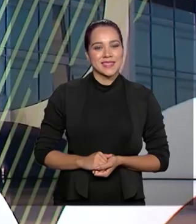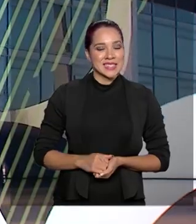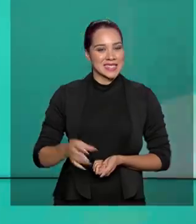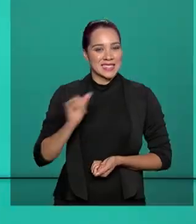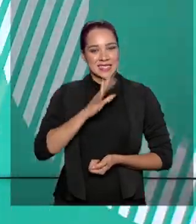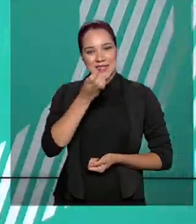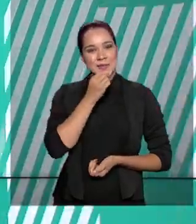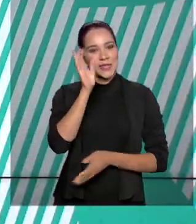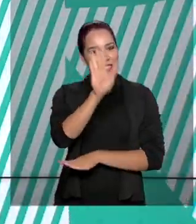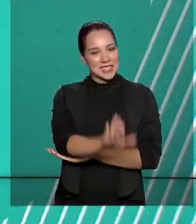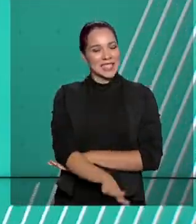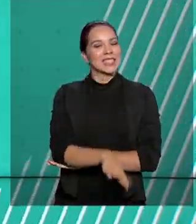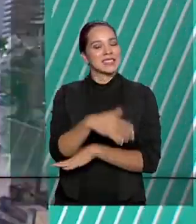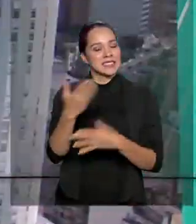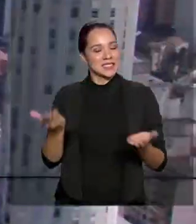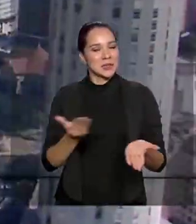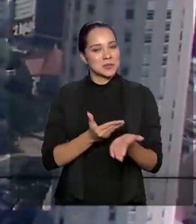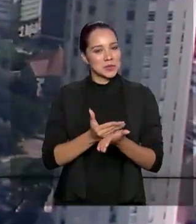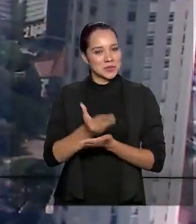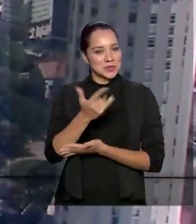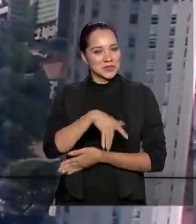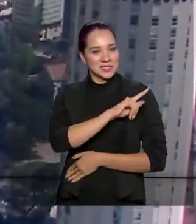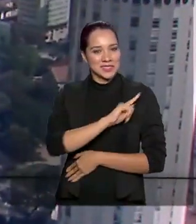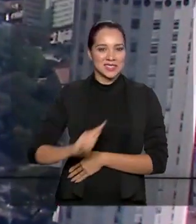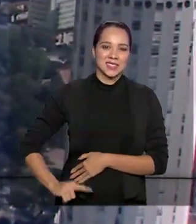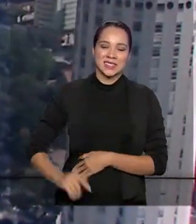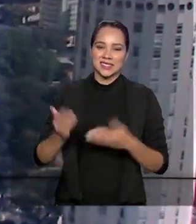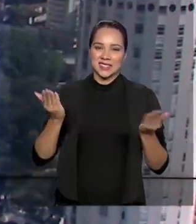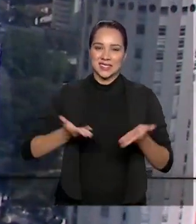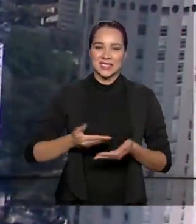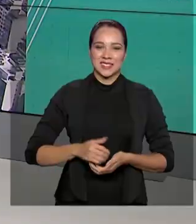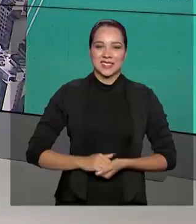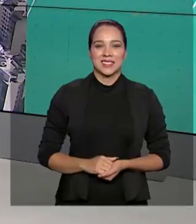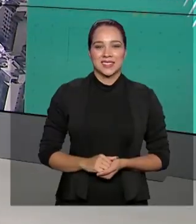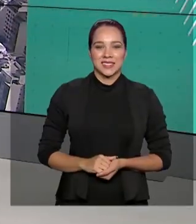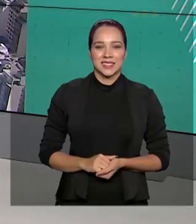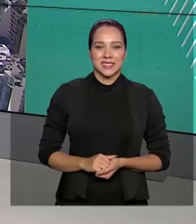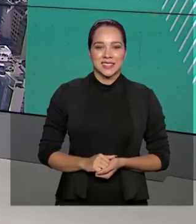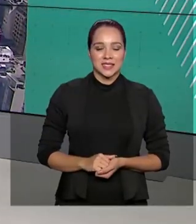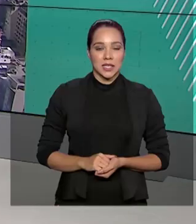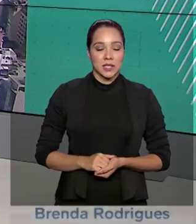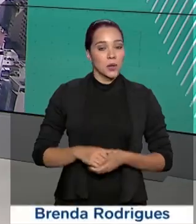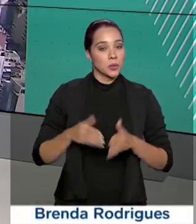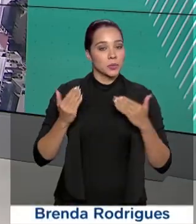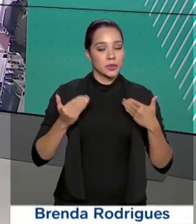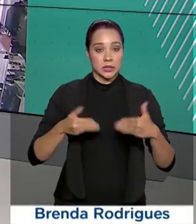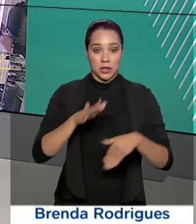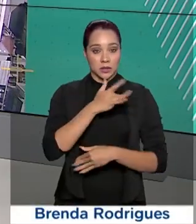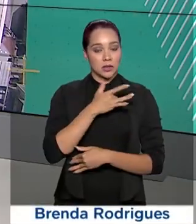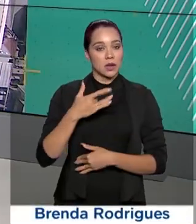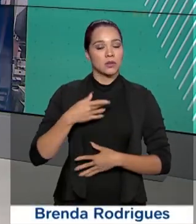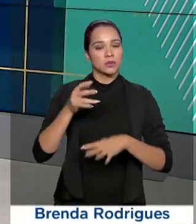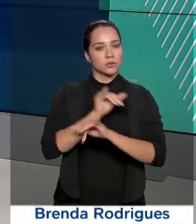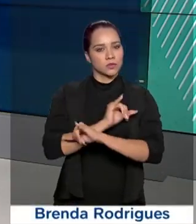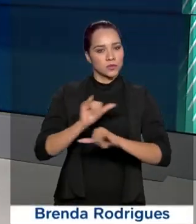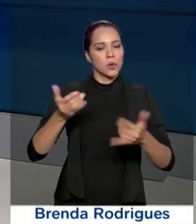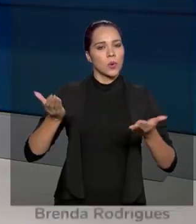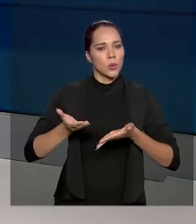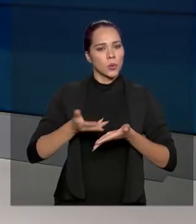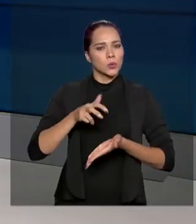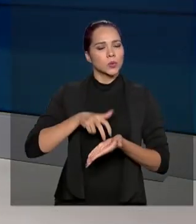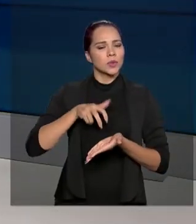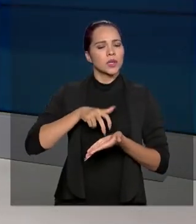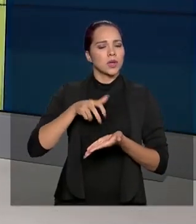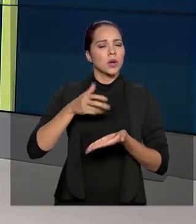Olá, boa tarde. Já estamos de volta com mais uma edição do Governo Agora. O Ministério da Saúde informou na manhã desta quinta